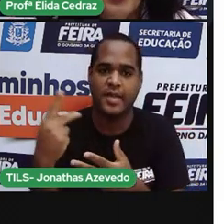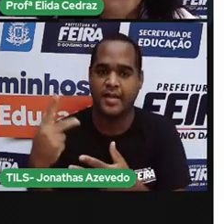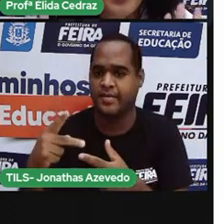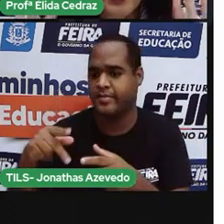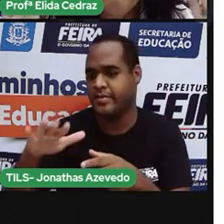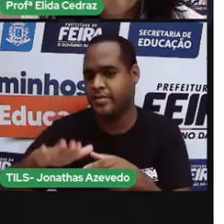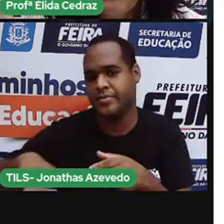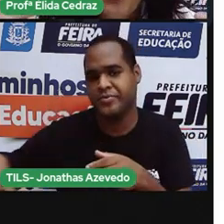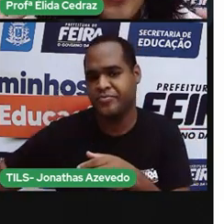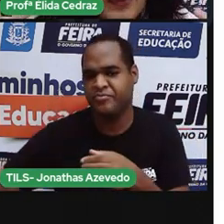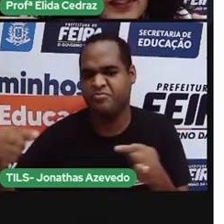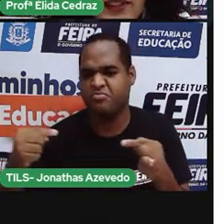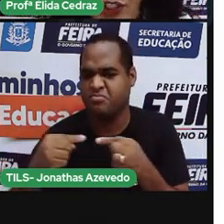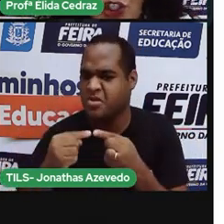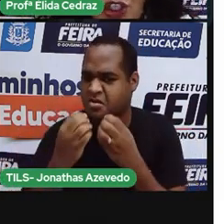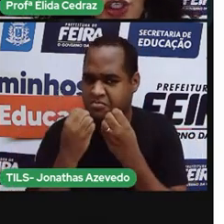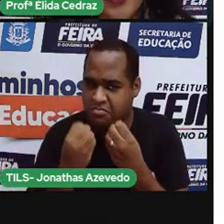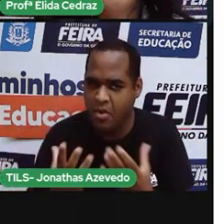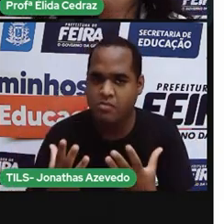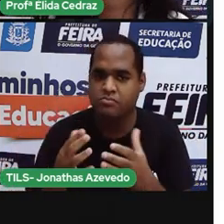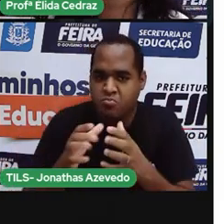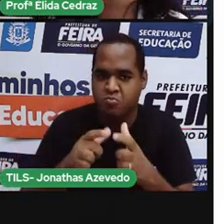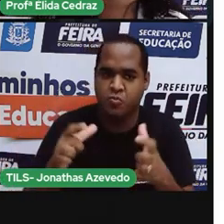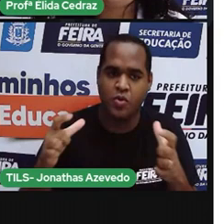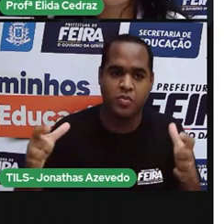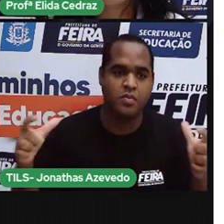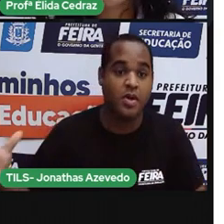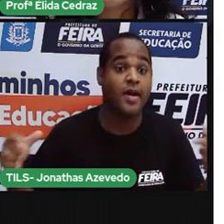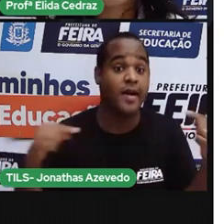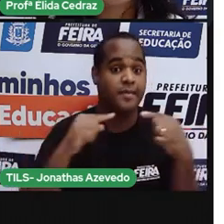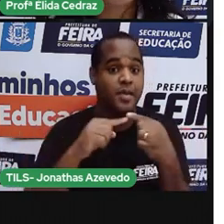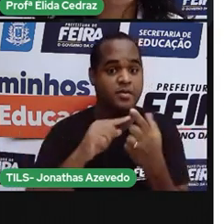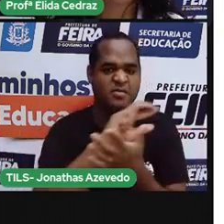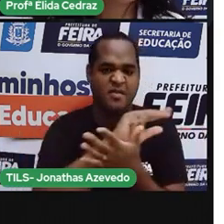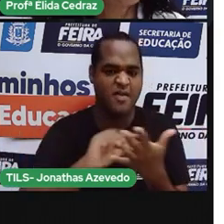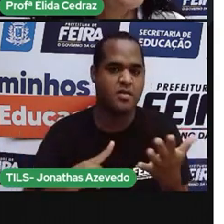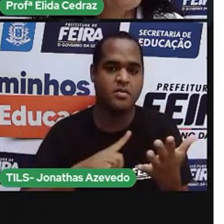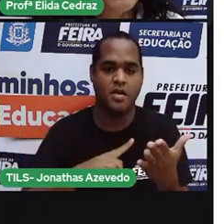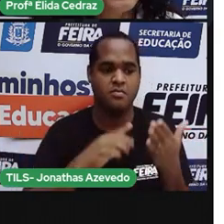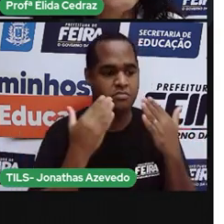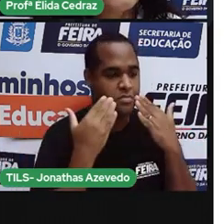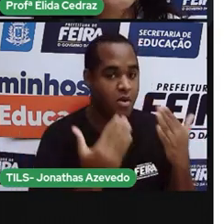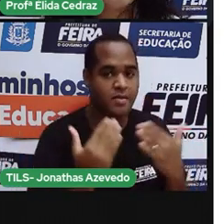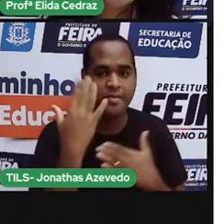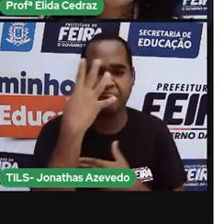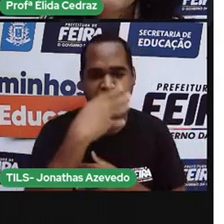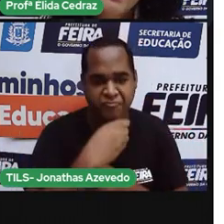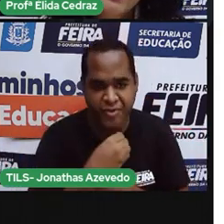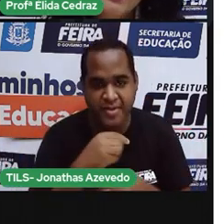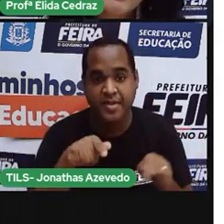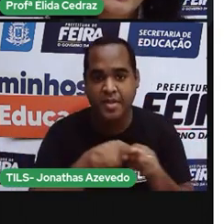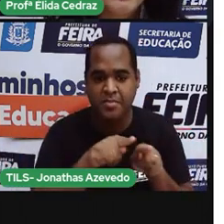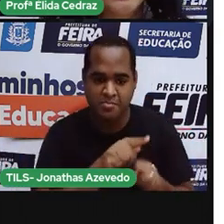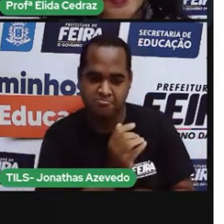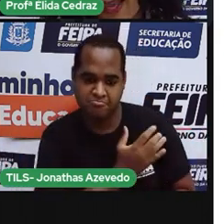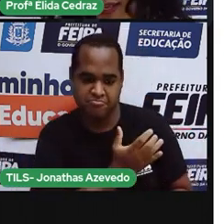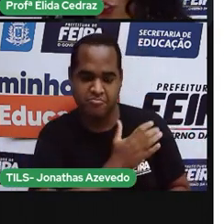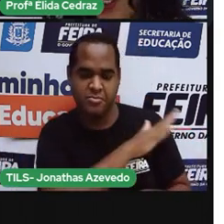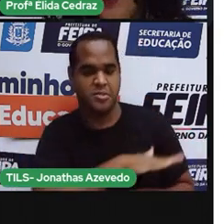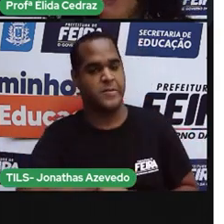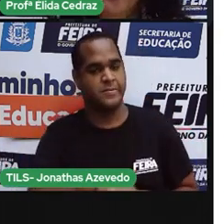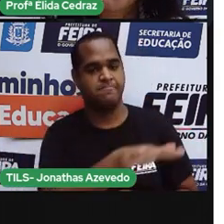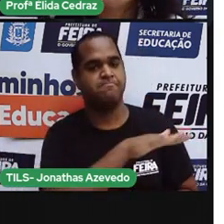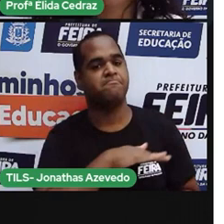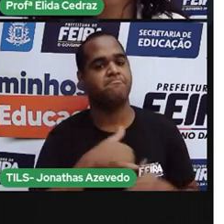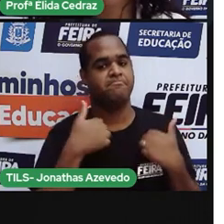cultural abundante, em elementos que mostram a beleza e a riqueza da